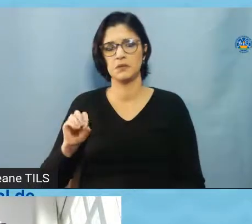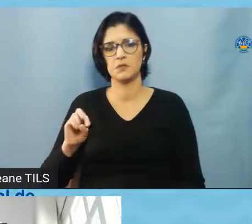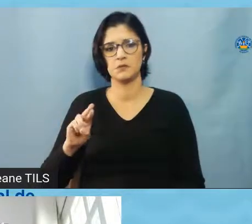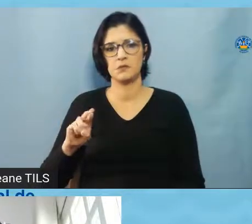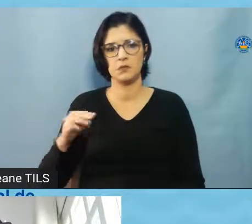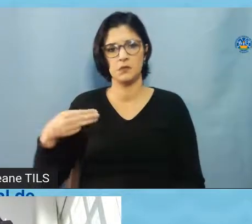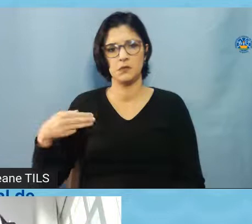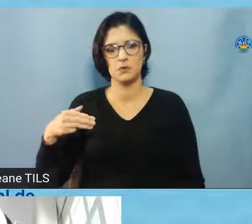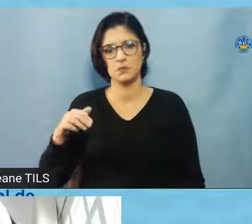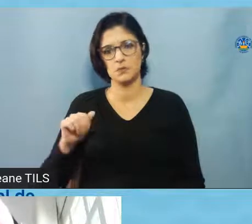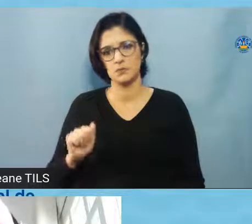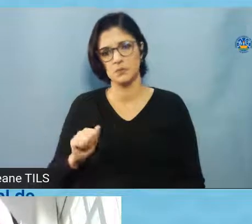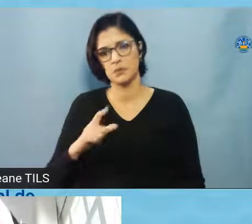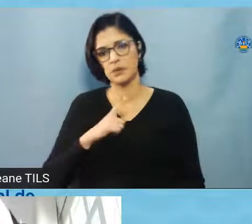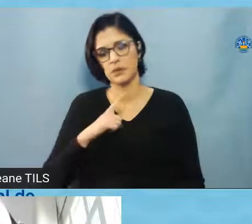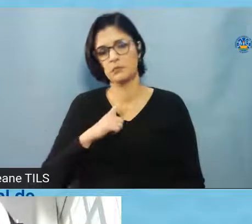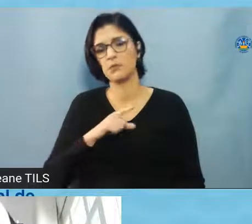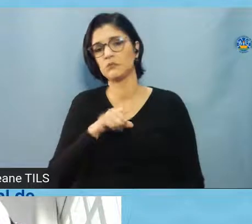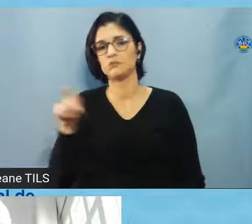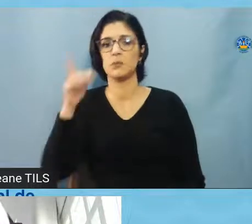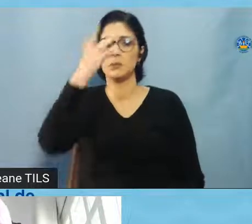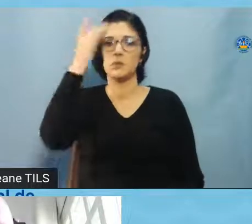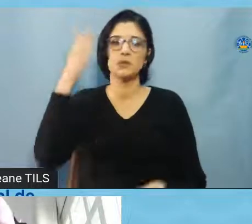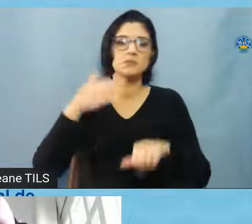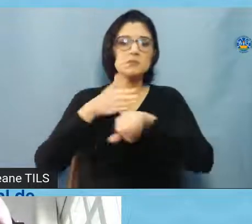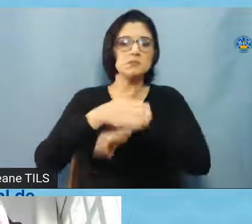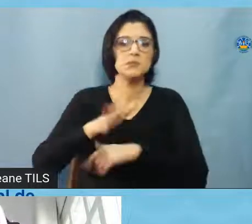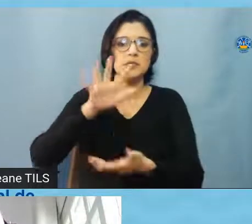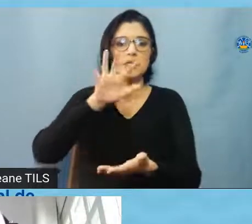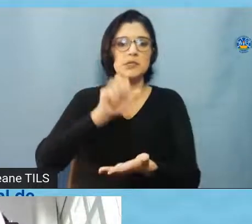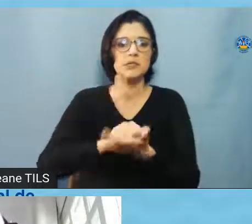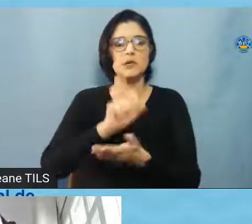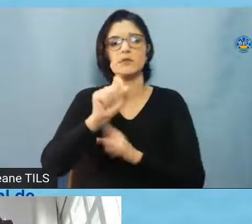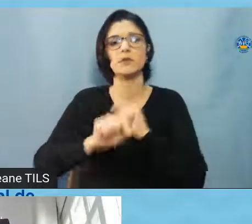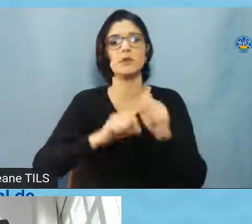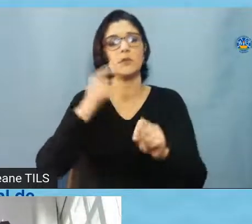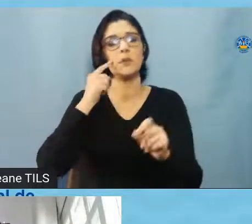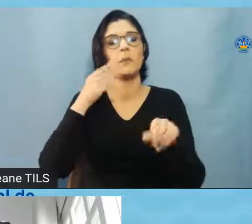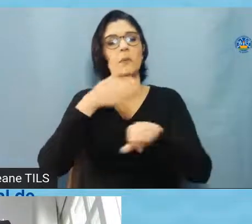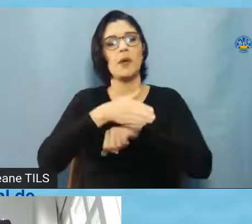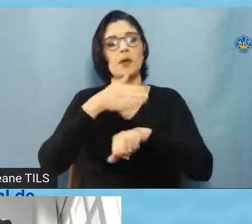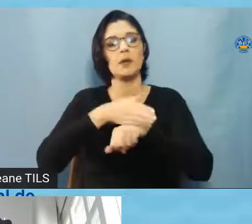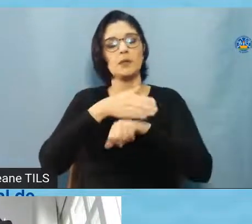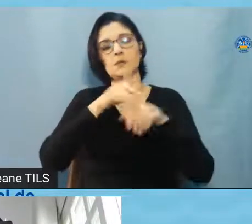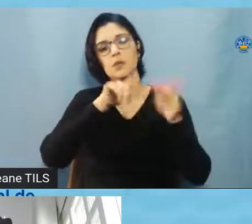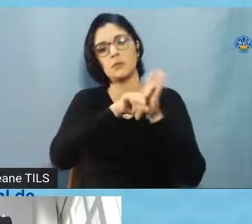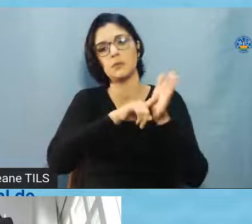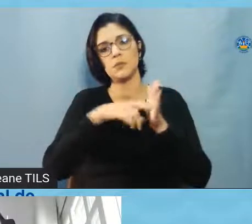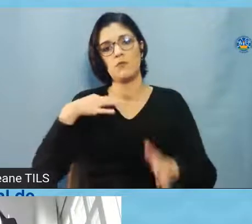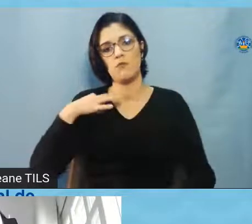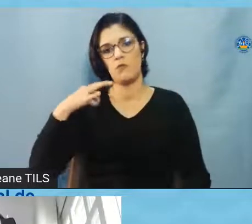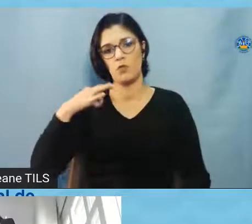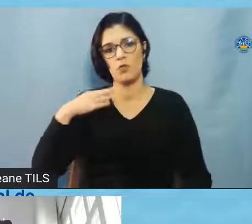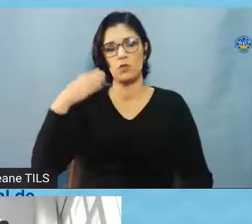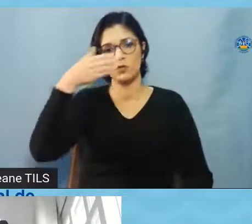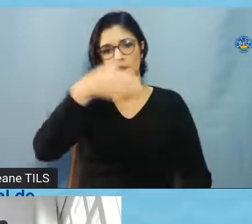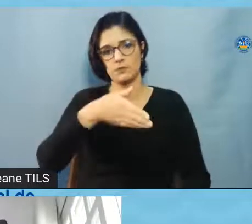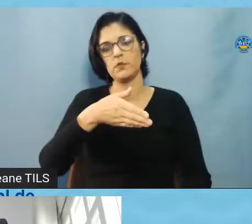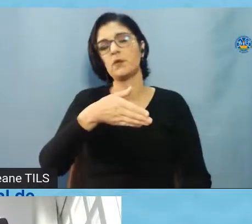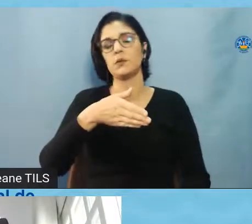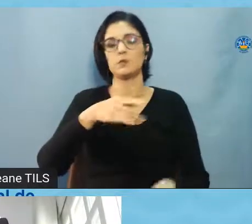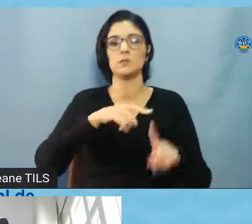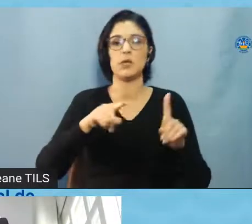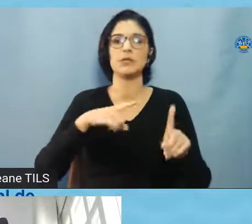para participar das pesquisas recebendo uma quantia, certo? Mas ele se inscreve voluntariamente nessas plataformas, né?